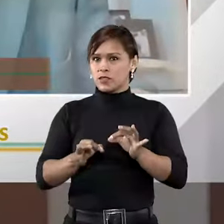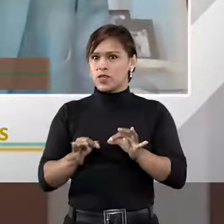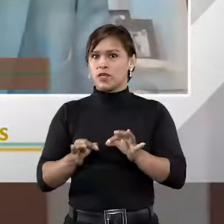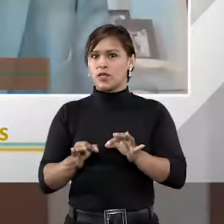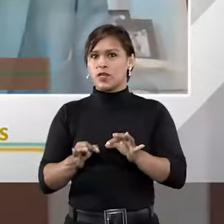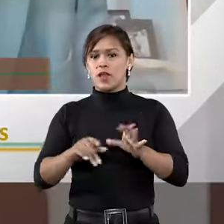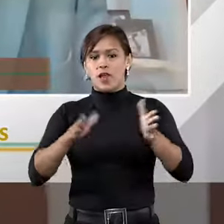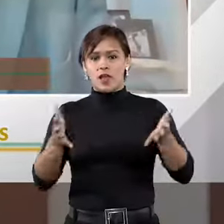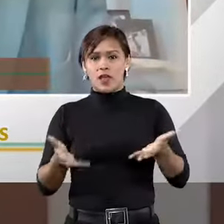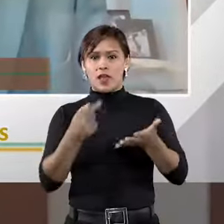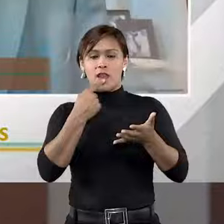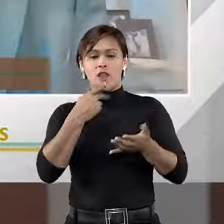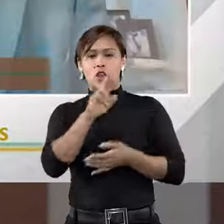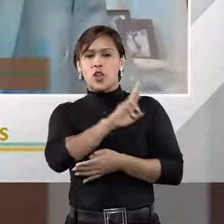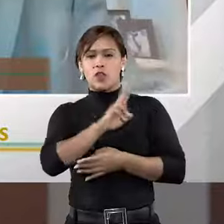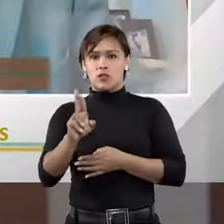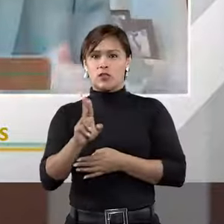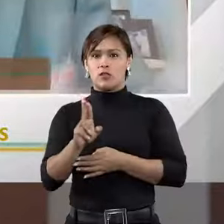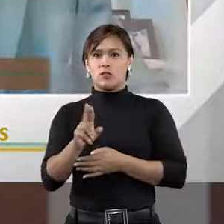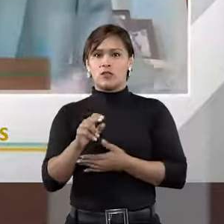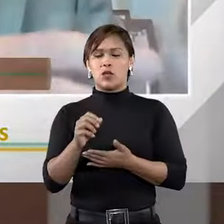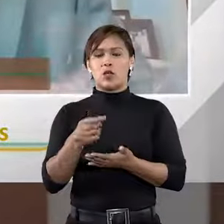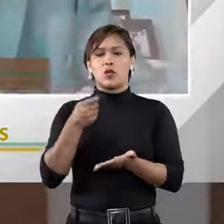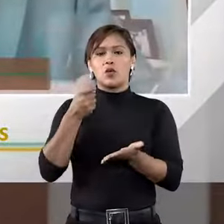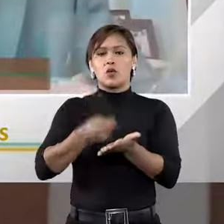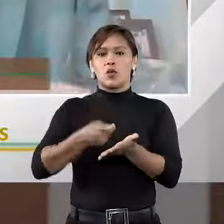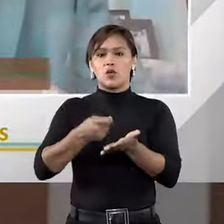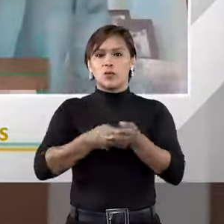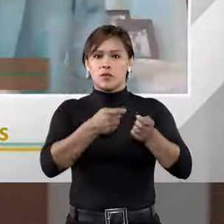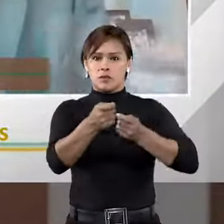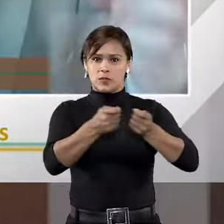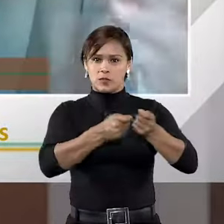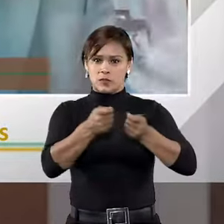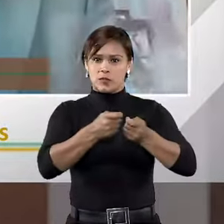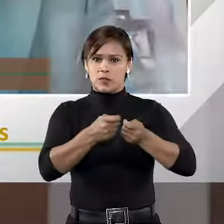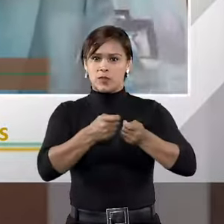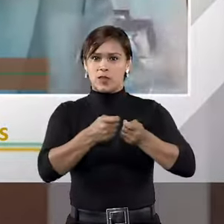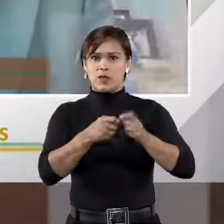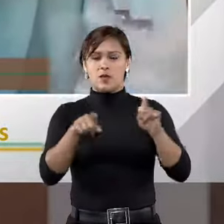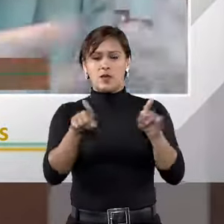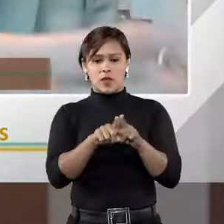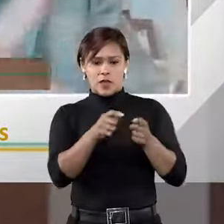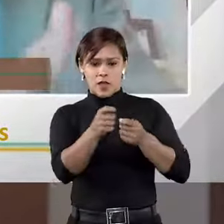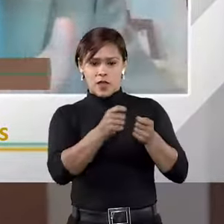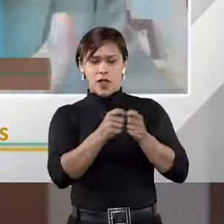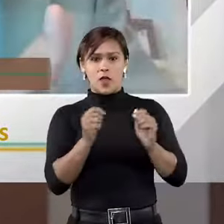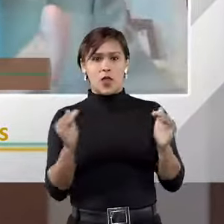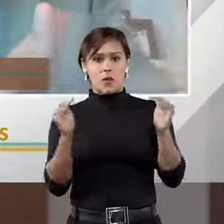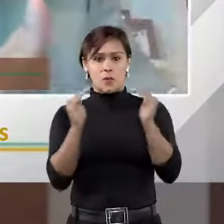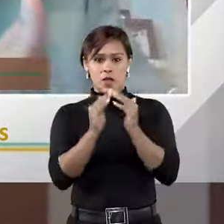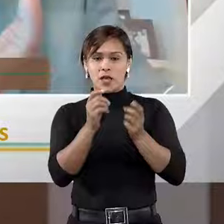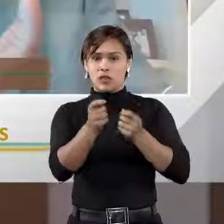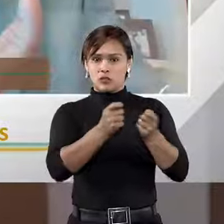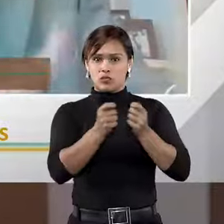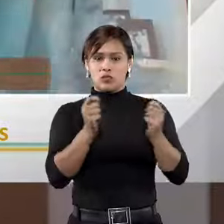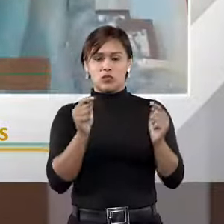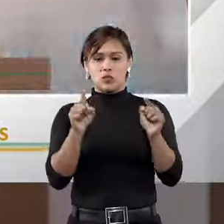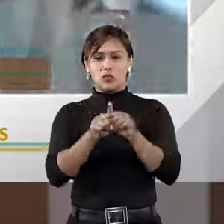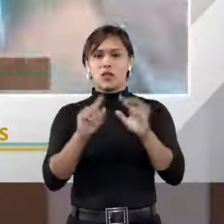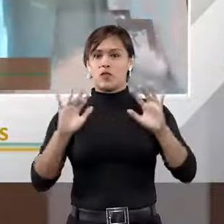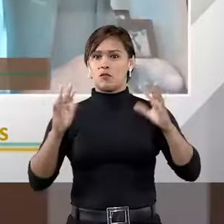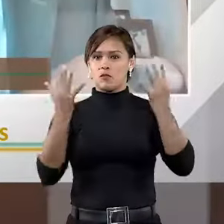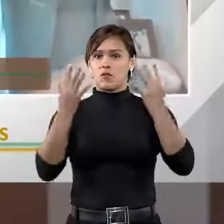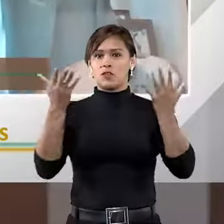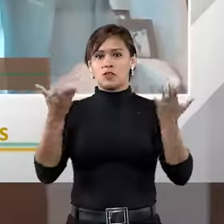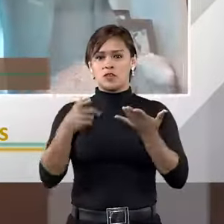Celebramos daí aquilo que nós chamaríamos de um compromisso arbitral, que é a convenção de arbitragem, é o pacto de arbitragem, que é celebrado